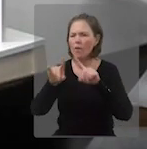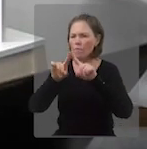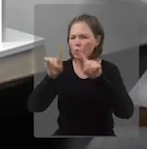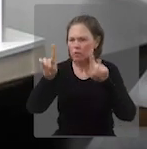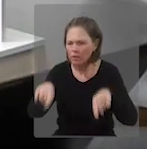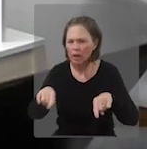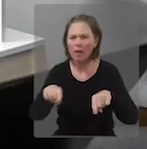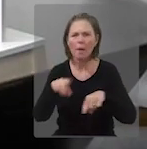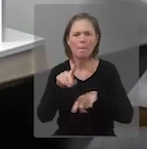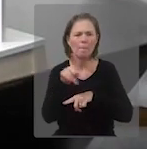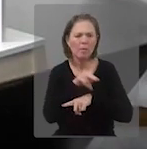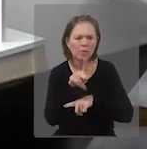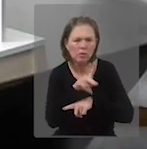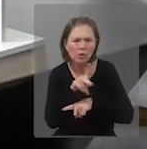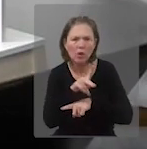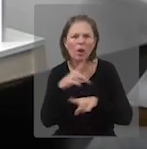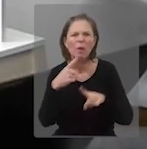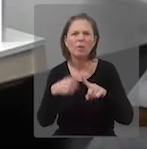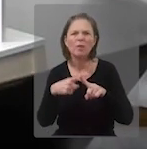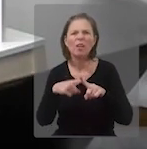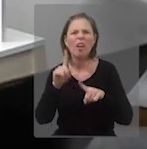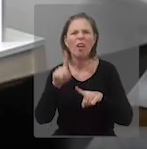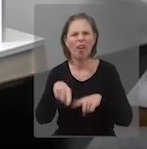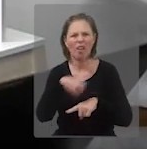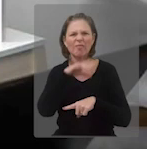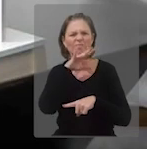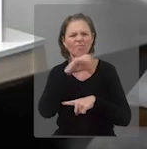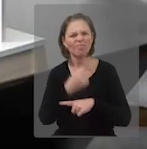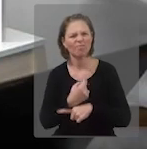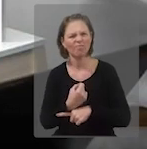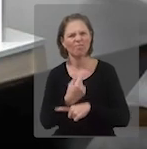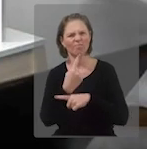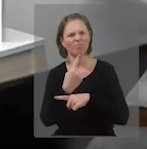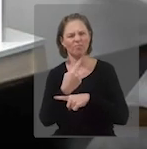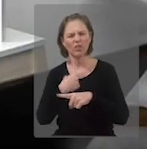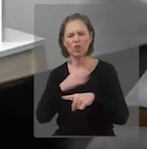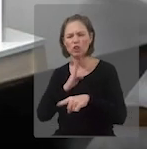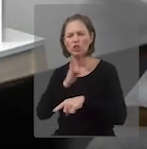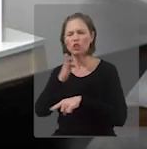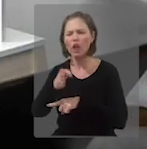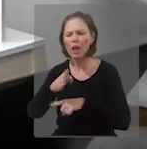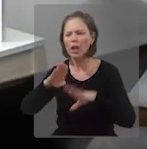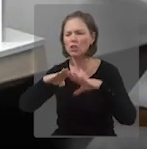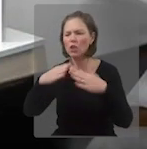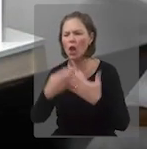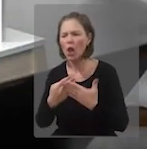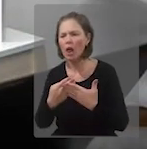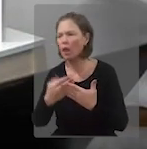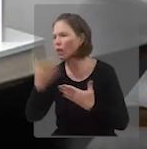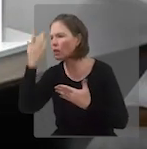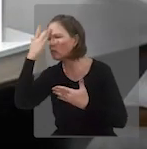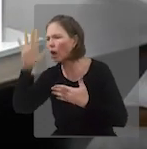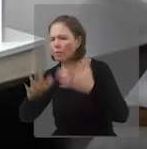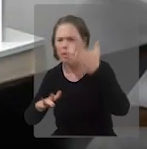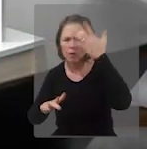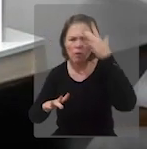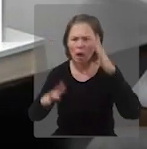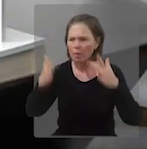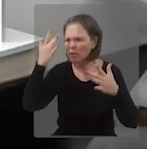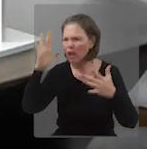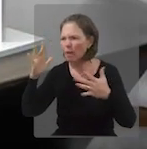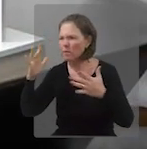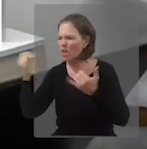com os seus professores, porque é muito desagradável chegar numa instituição e as pessoas não terem as informações ou terem